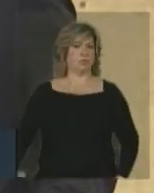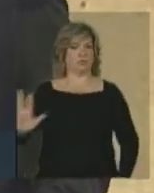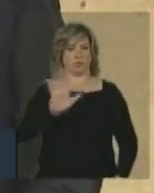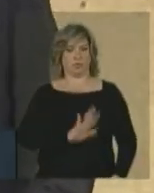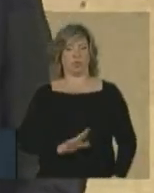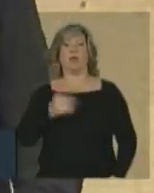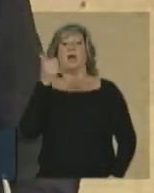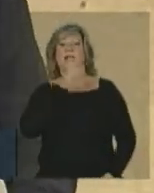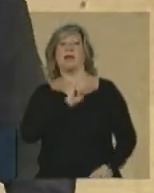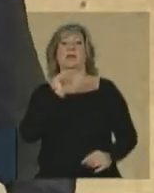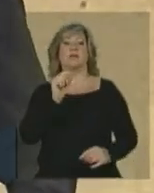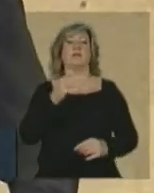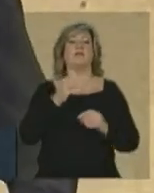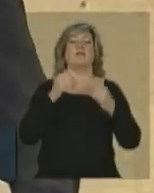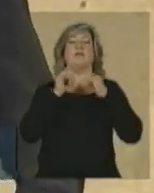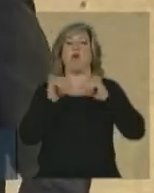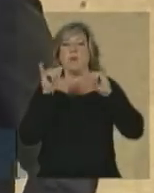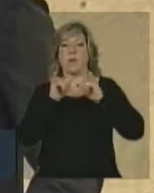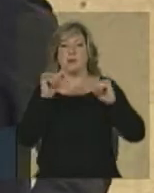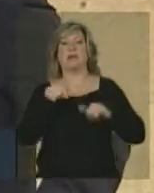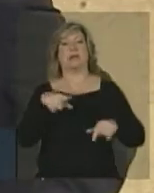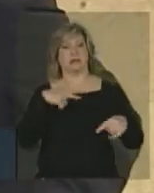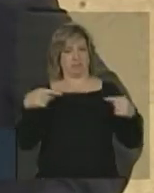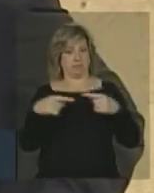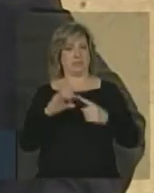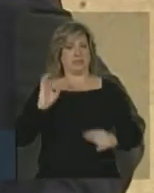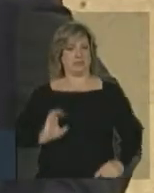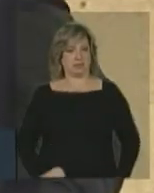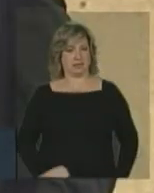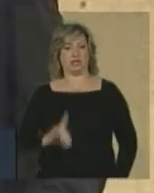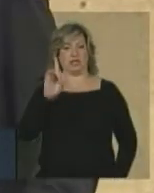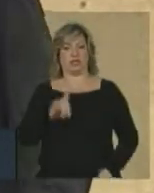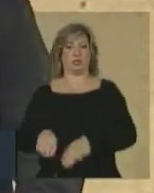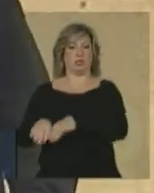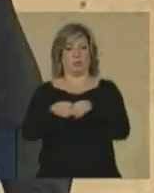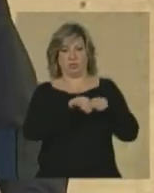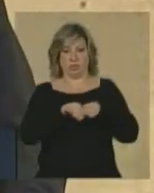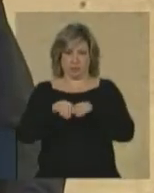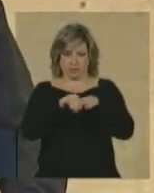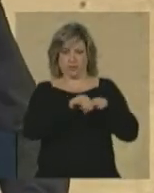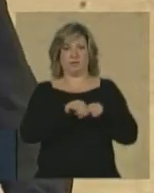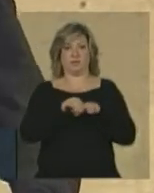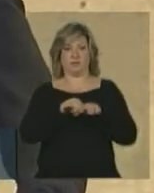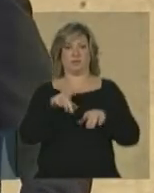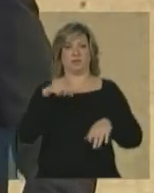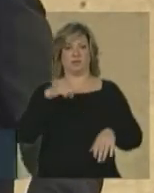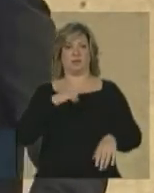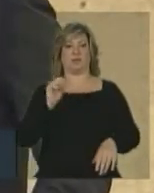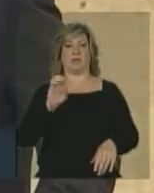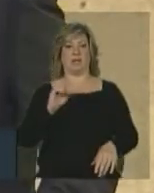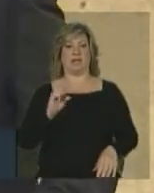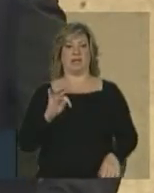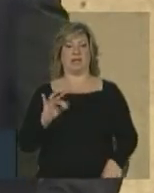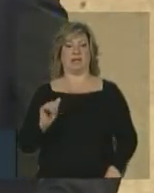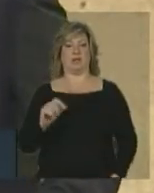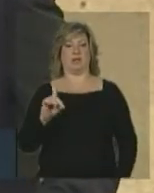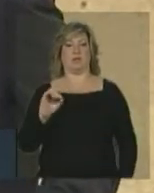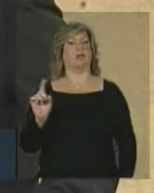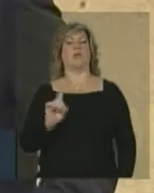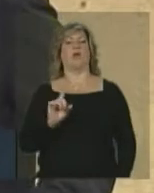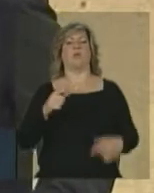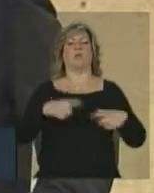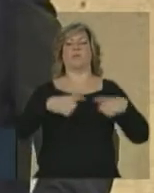à informação. Tem a ver com cidadania. Tem a ver com democracia. Tem a ver, portanto, com o Estado. E não com questões